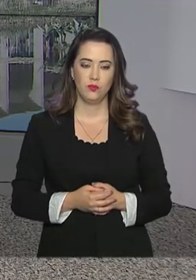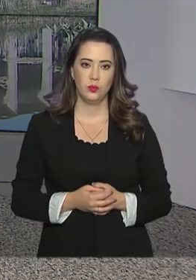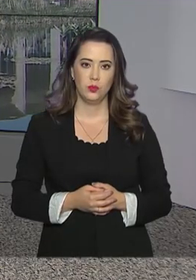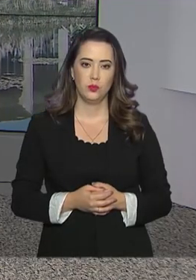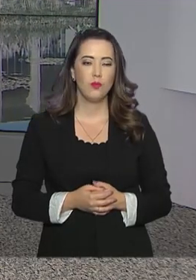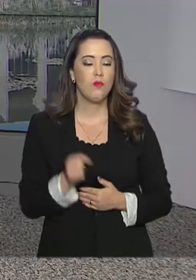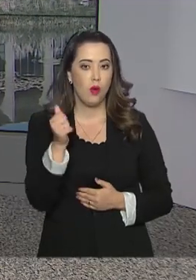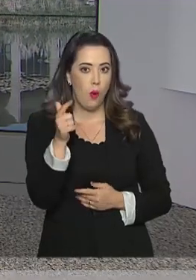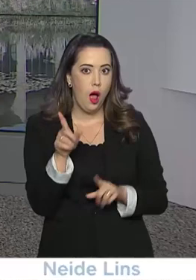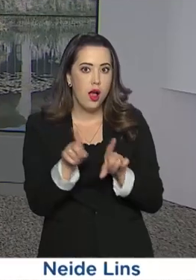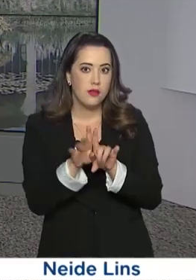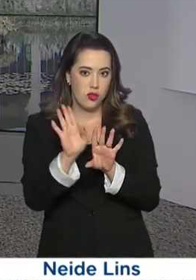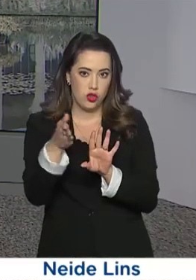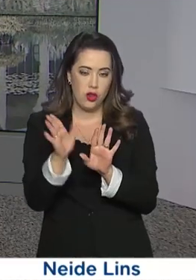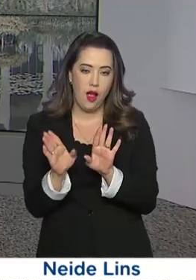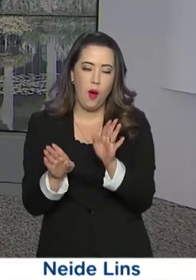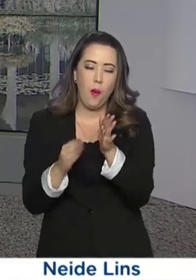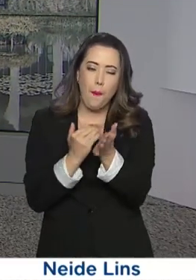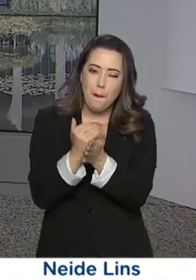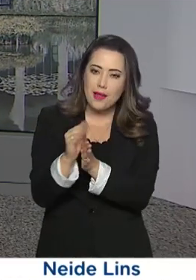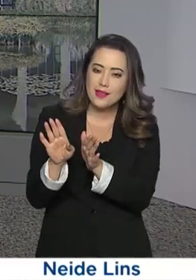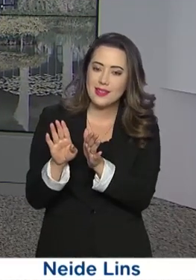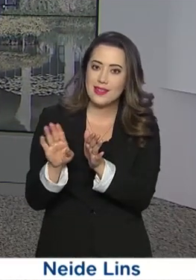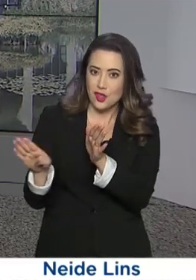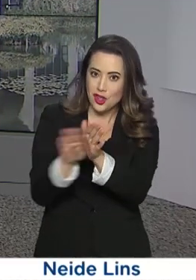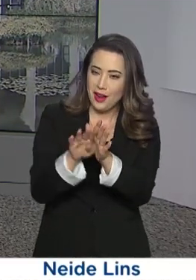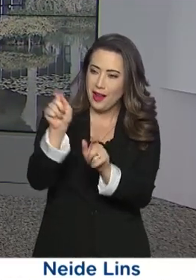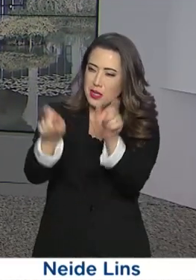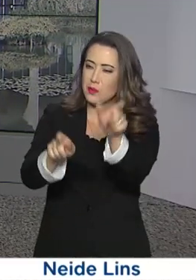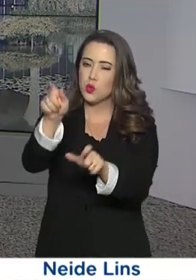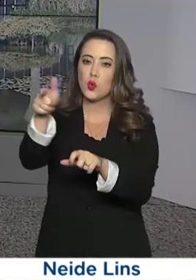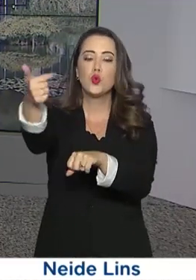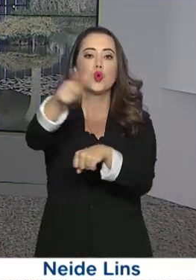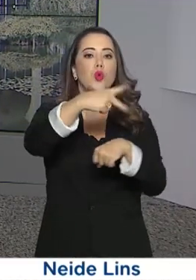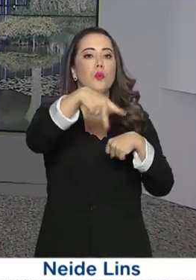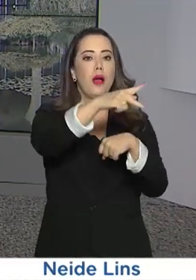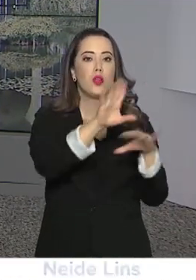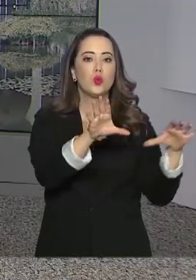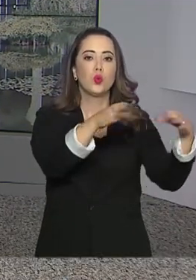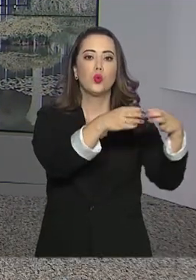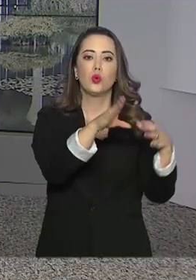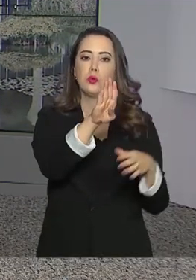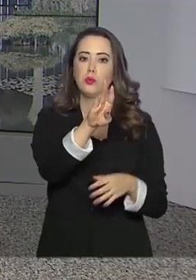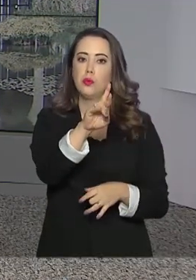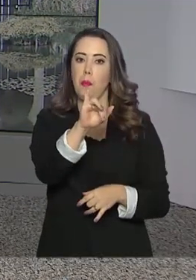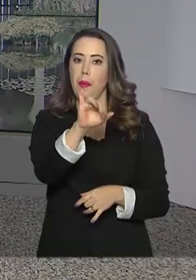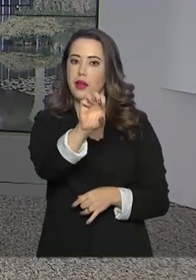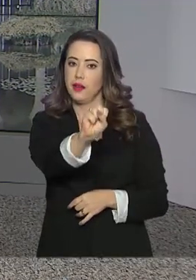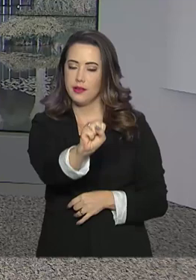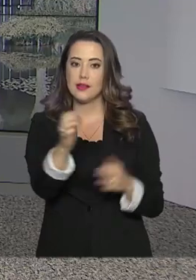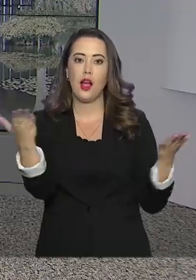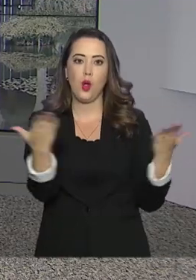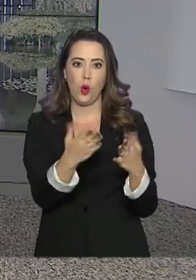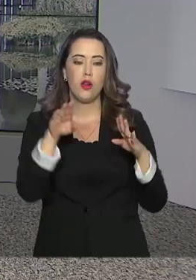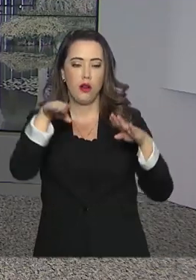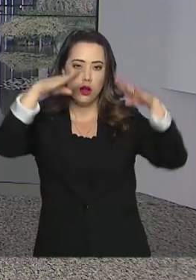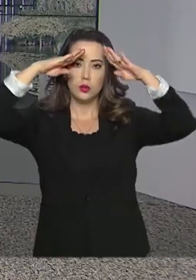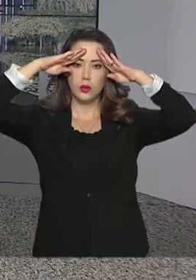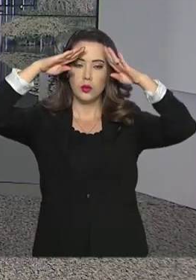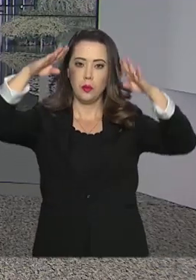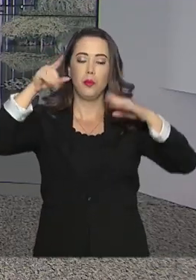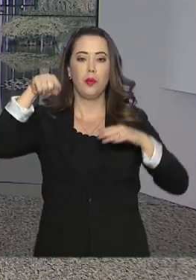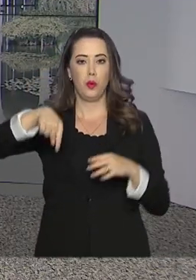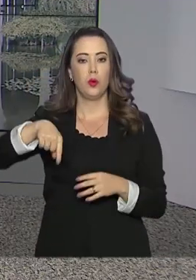Daqui a pouco começam a chegar as delegações dos países que fazem parte do BRICS. Ao vivo da Base Aérea de Brasília,